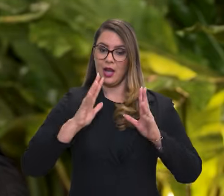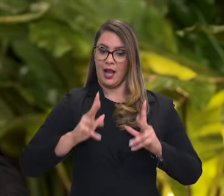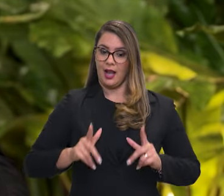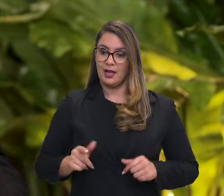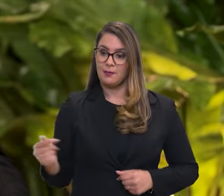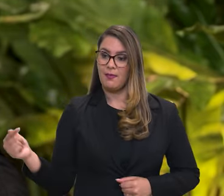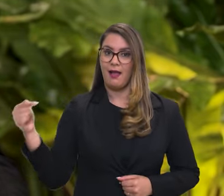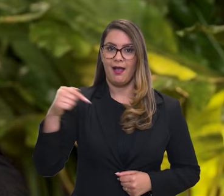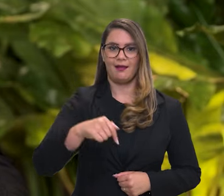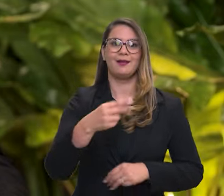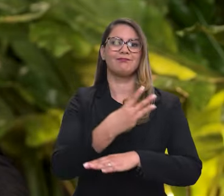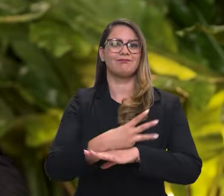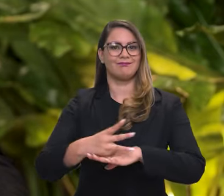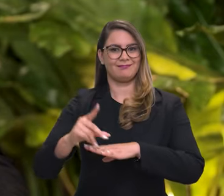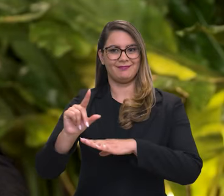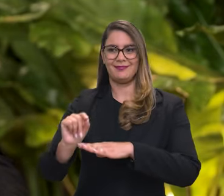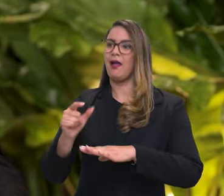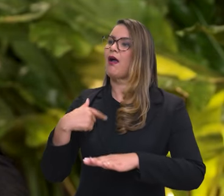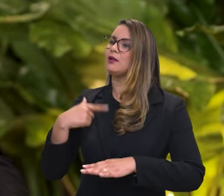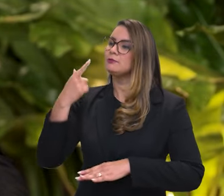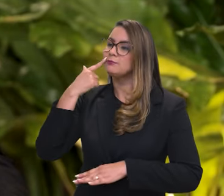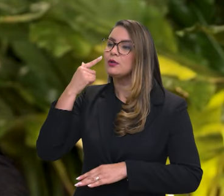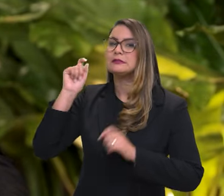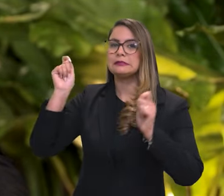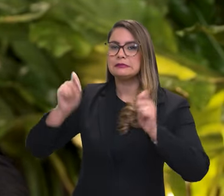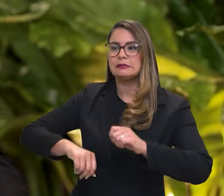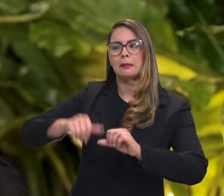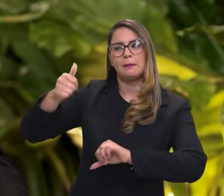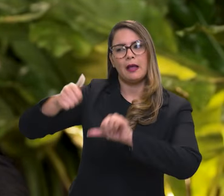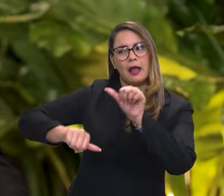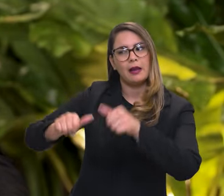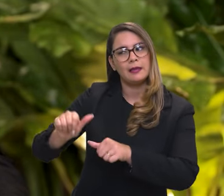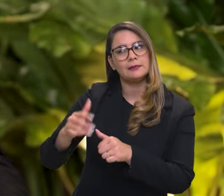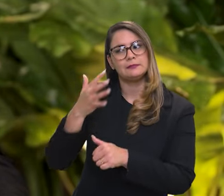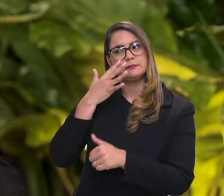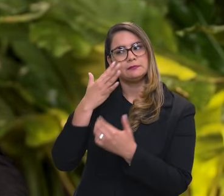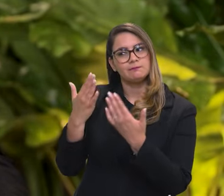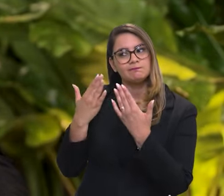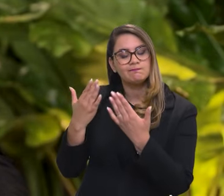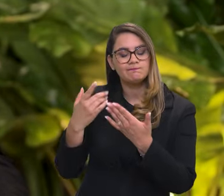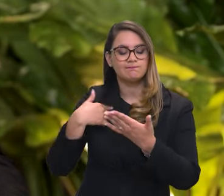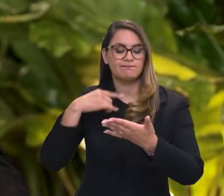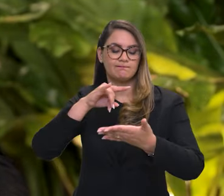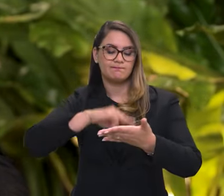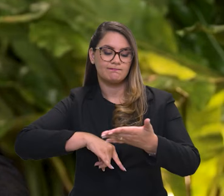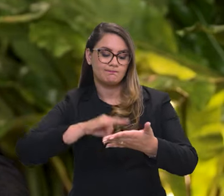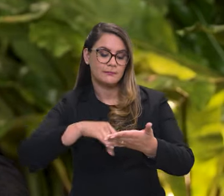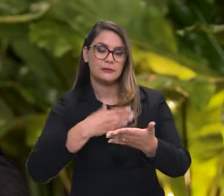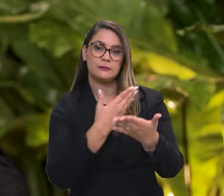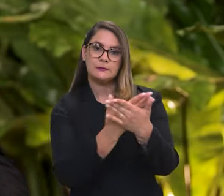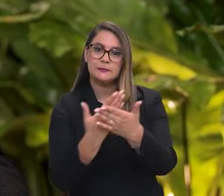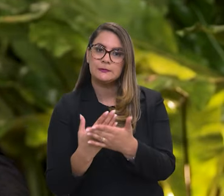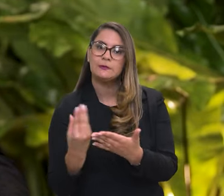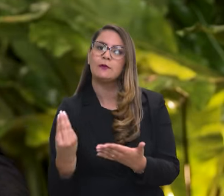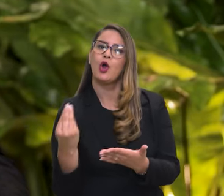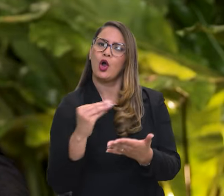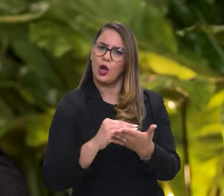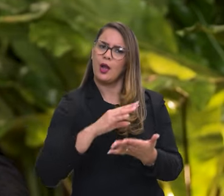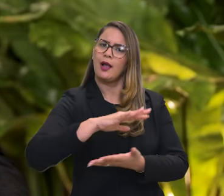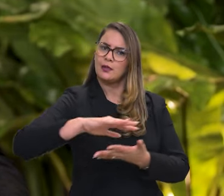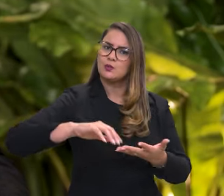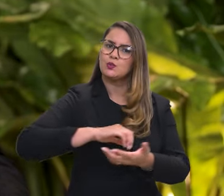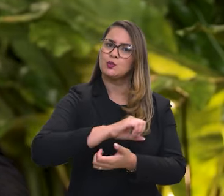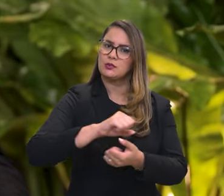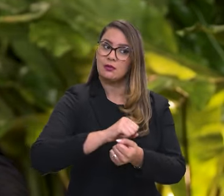energia limpa está passando aqui por dentro do IBAMA. O IBAMA está podendo analisar esses empreendimentos, colocar ali a